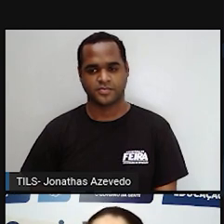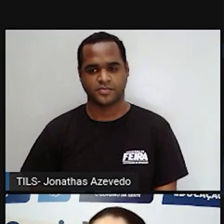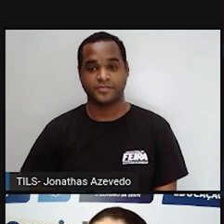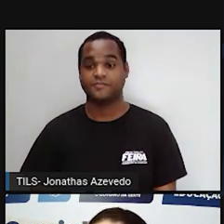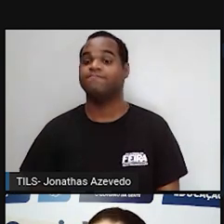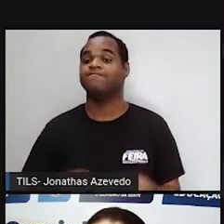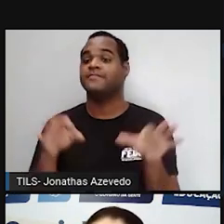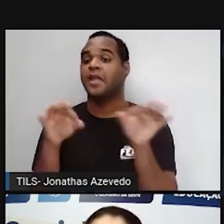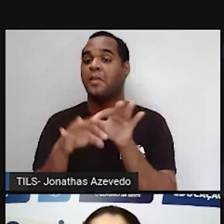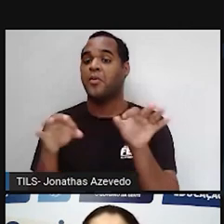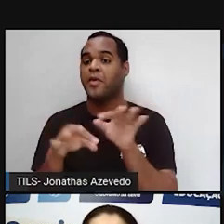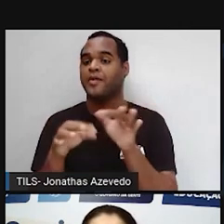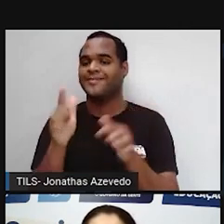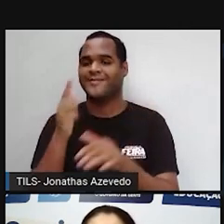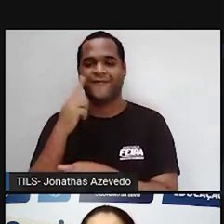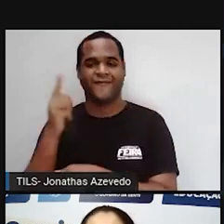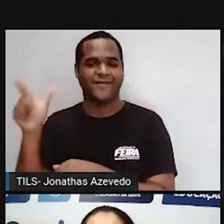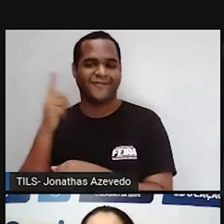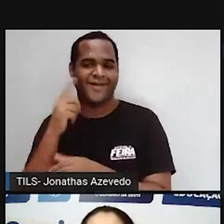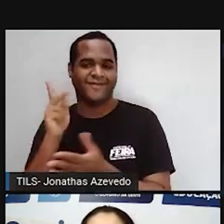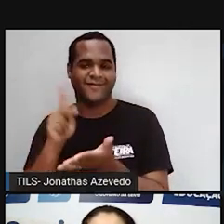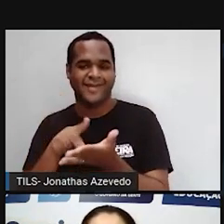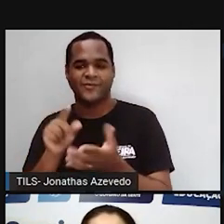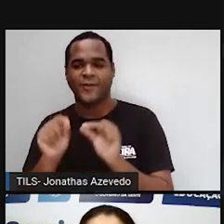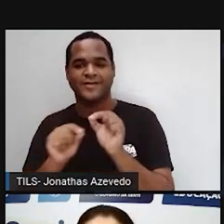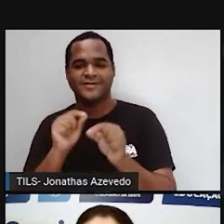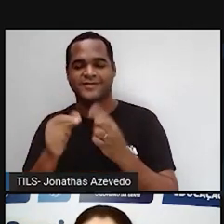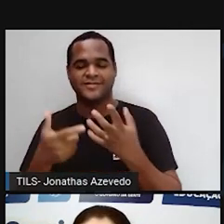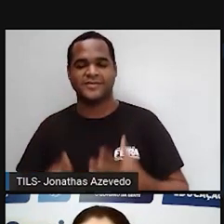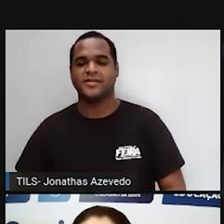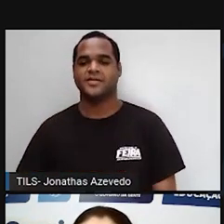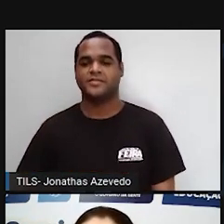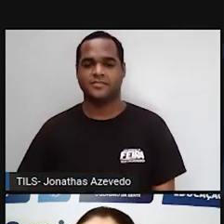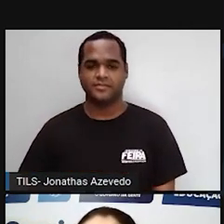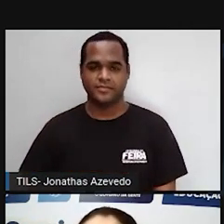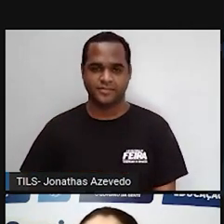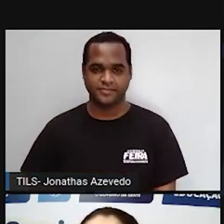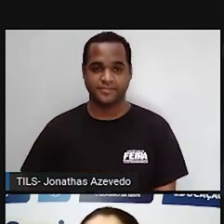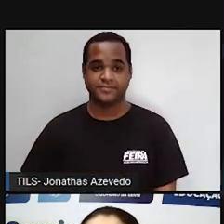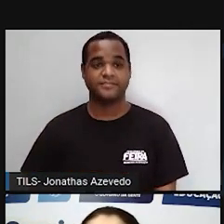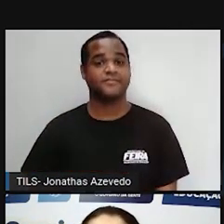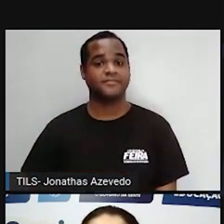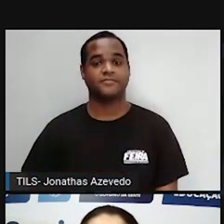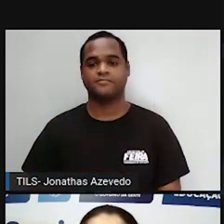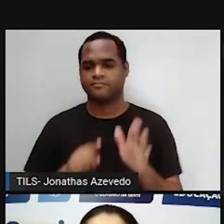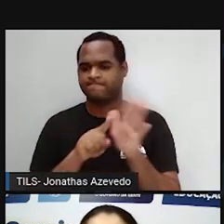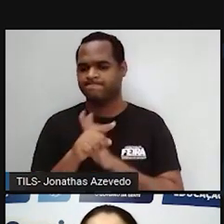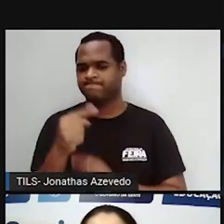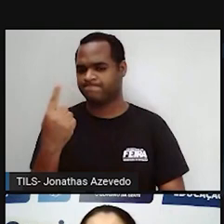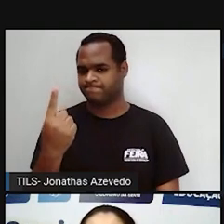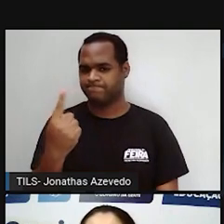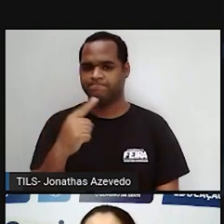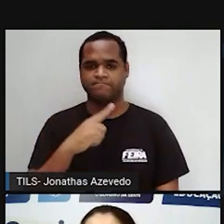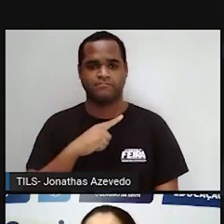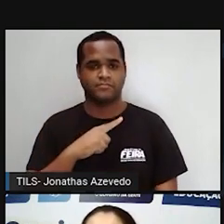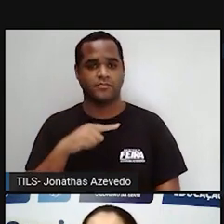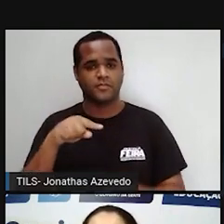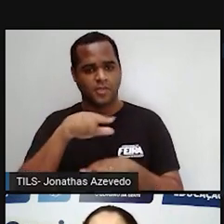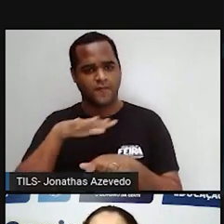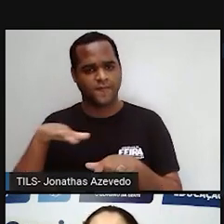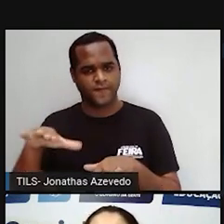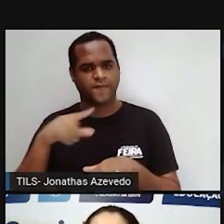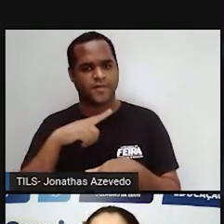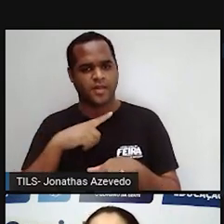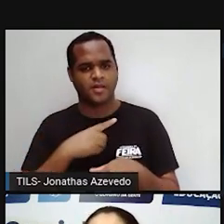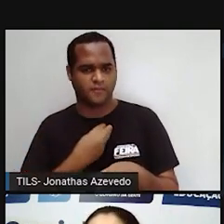Acabou o tempo, vamos lá para a correção agora. Então, pergunta número 1. Os componentes vivos de um ambiente chamamos